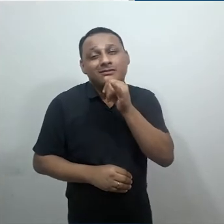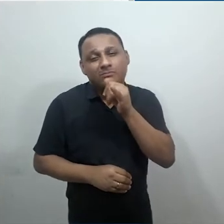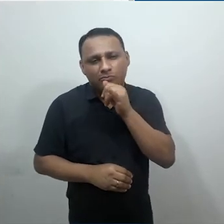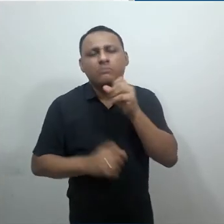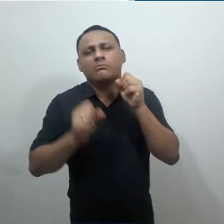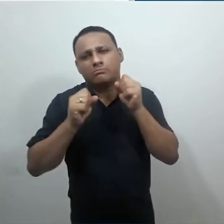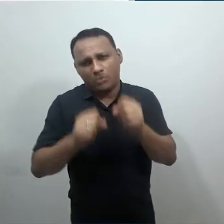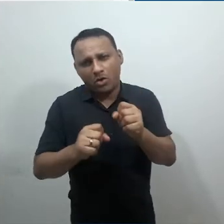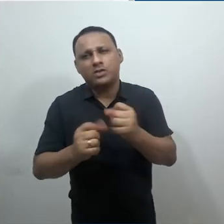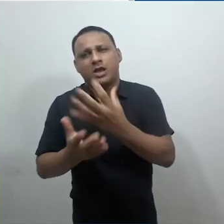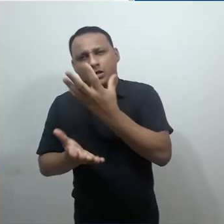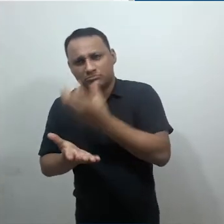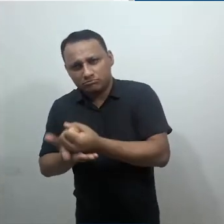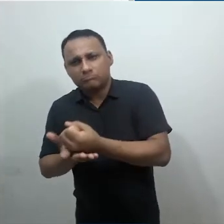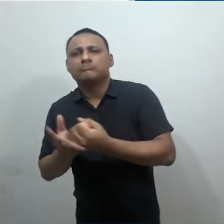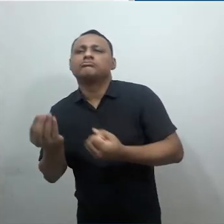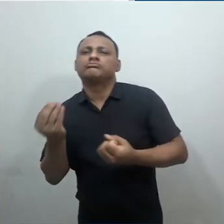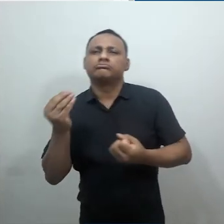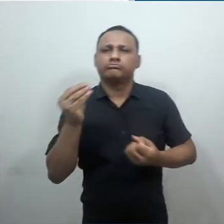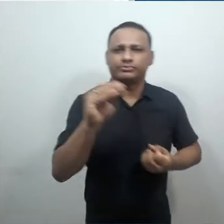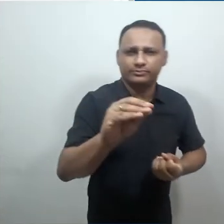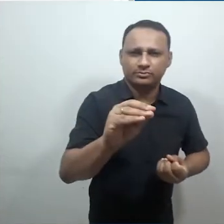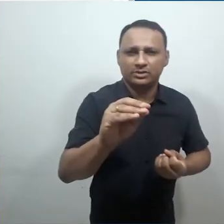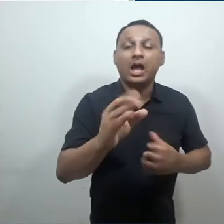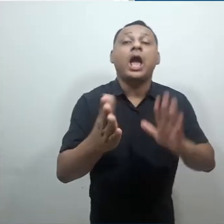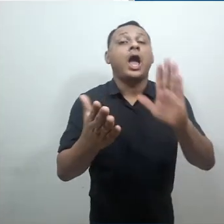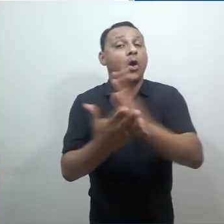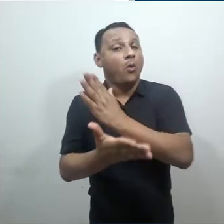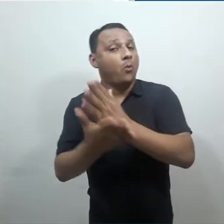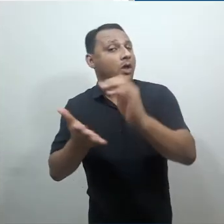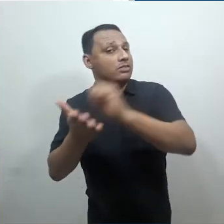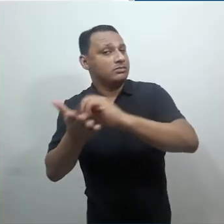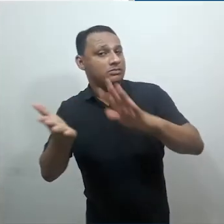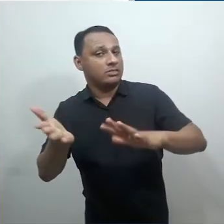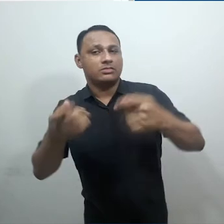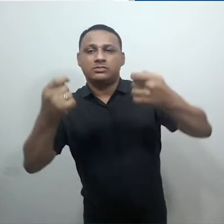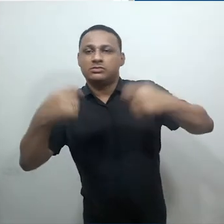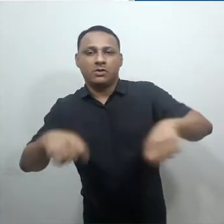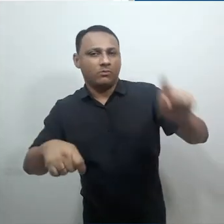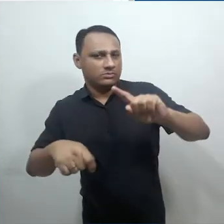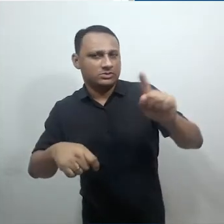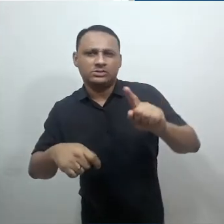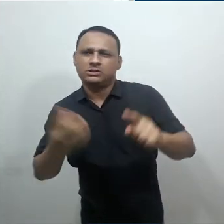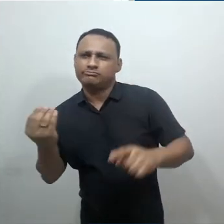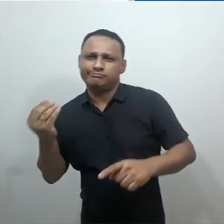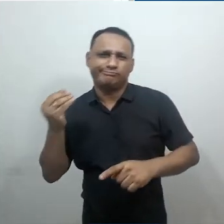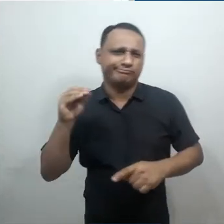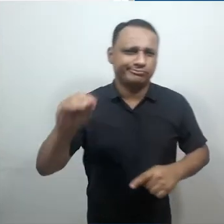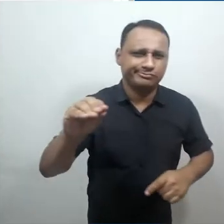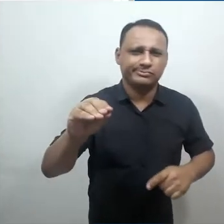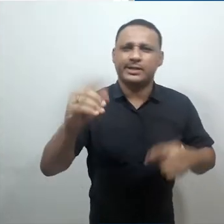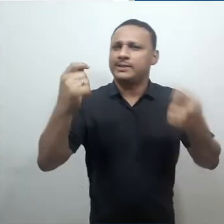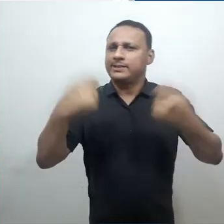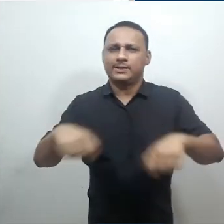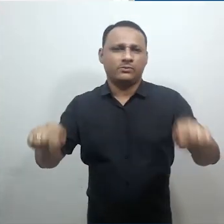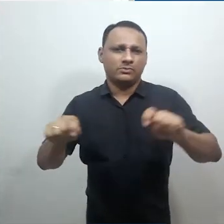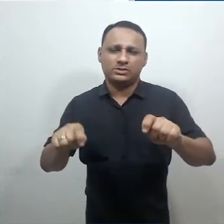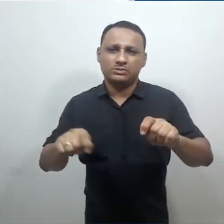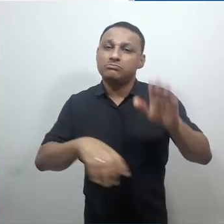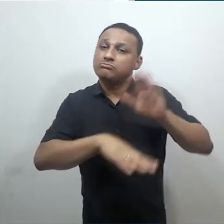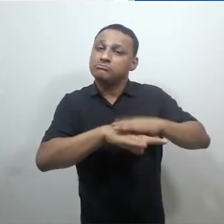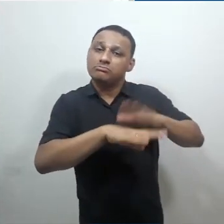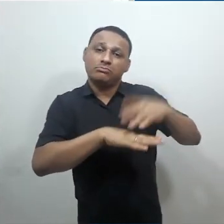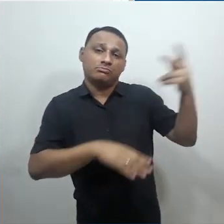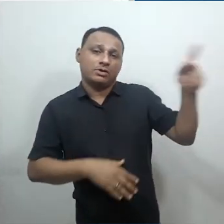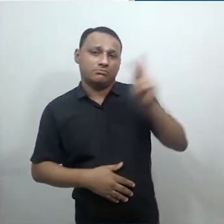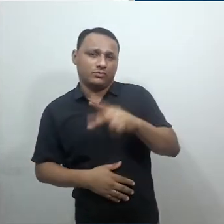de arquivo. Podem existir tarefas que não exigem envio de nenhum tipo de informação, estão ali apenas para o professor